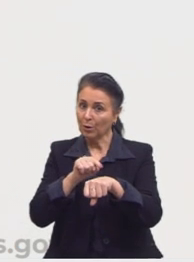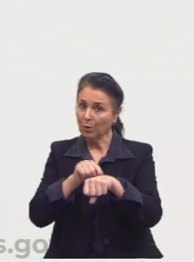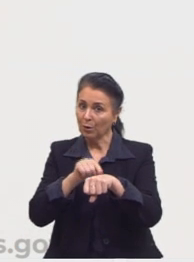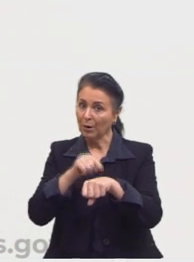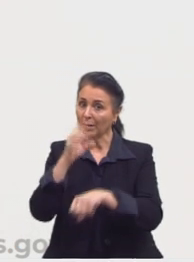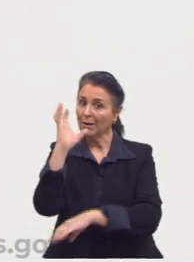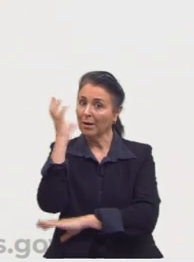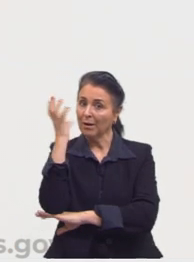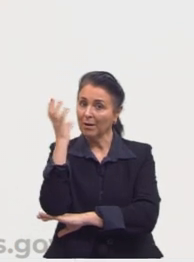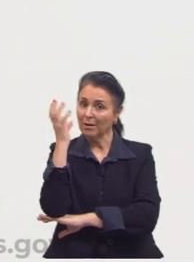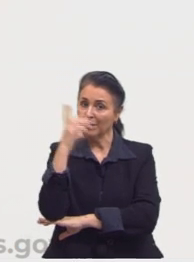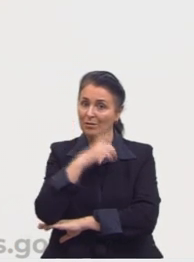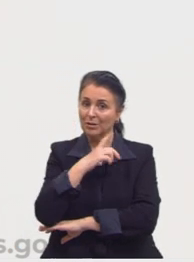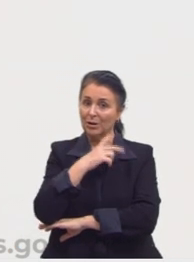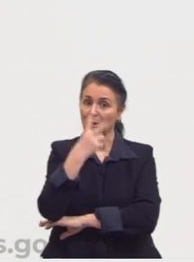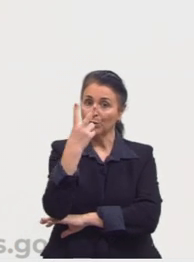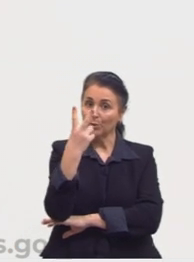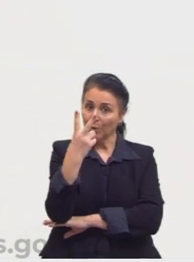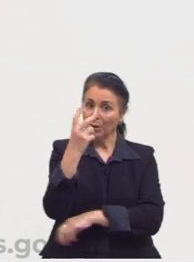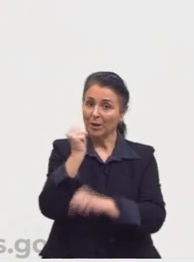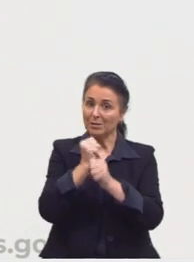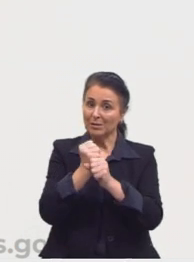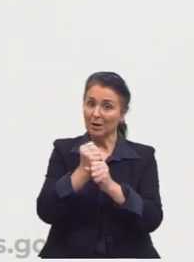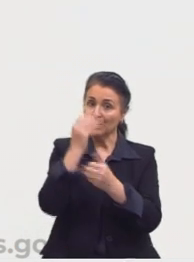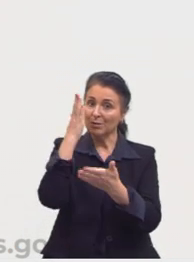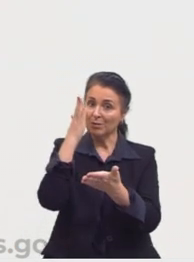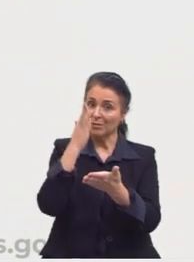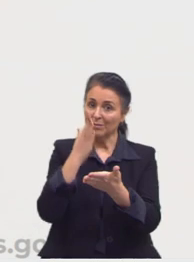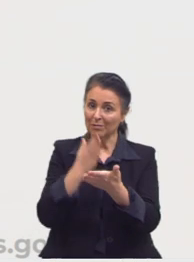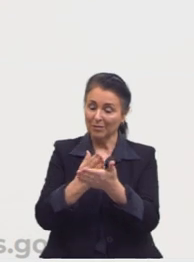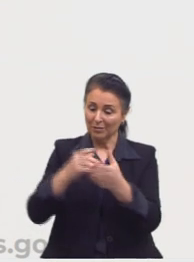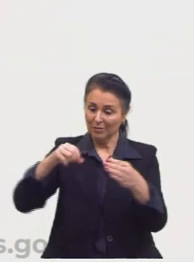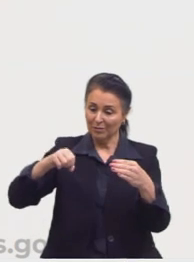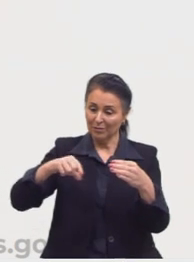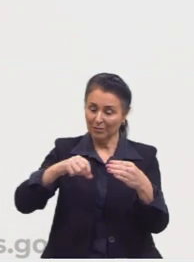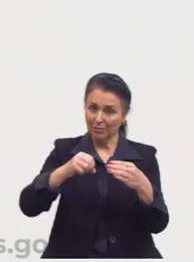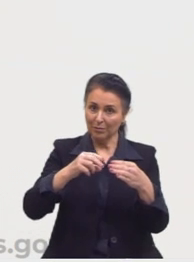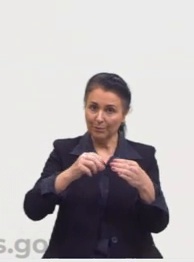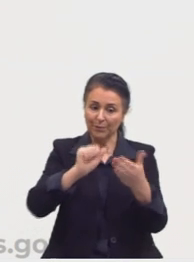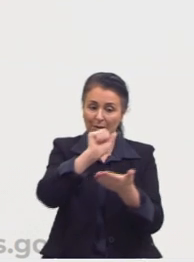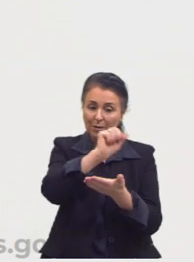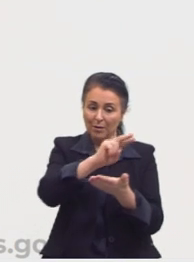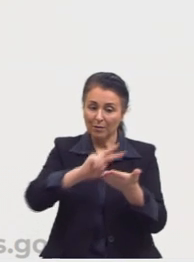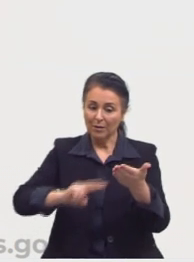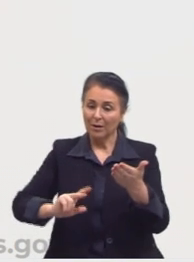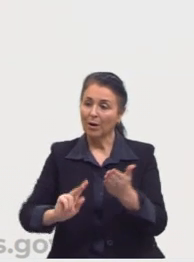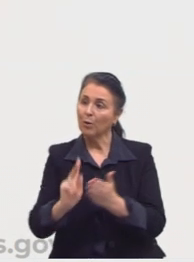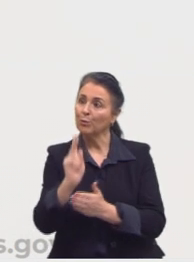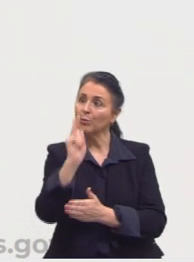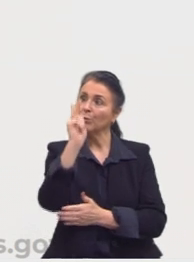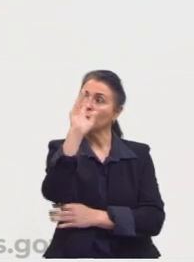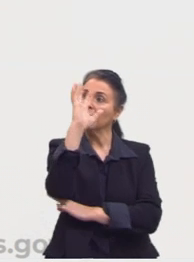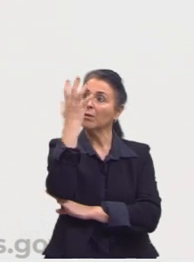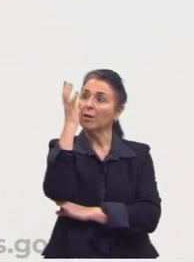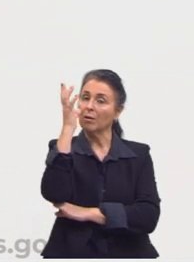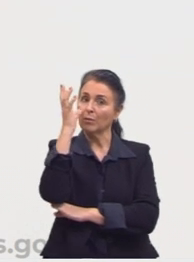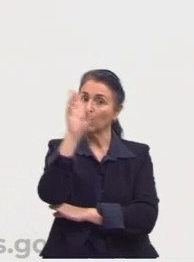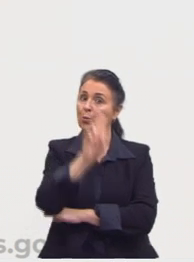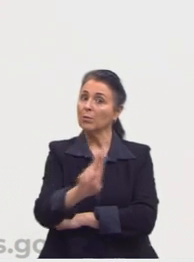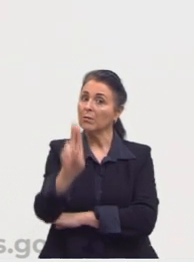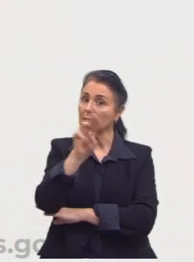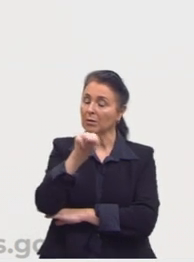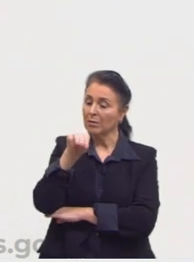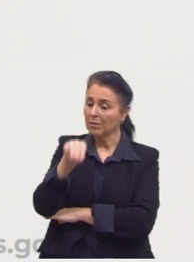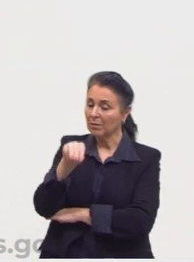tinha dois anos e meio de plantio, a variação da altura dessa árvore em metro teve